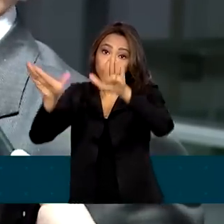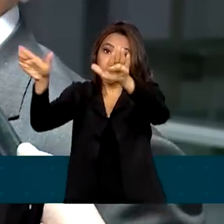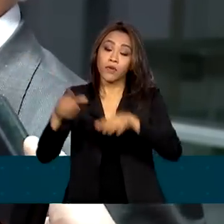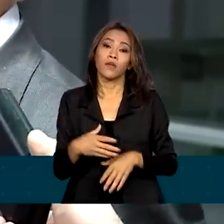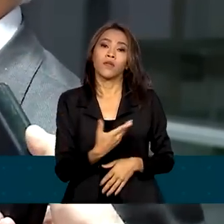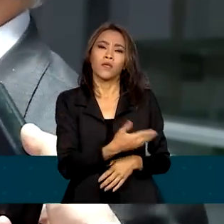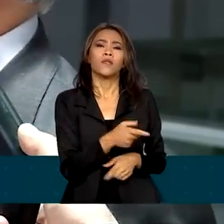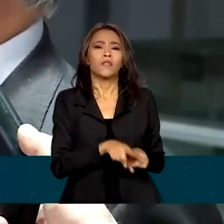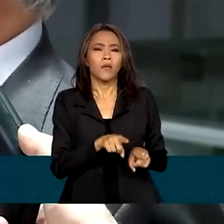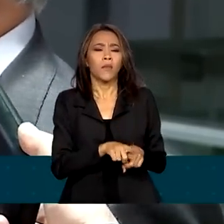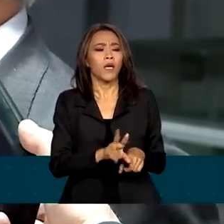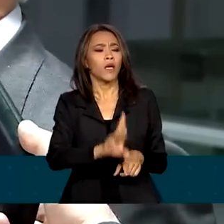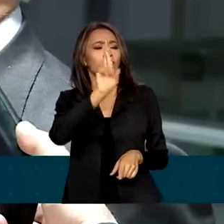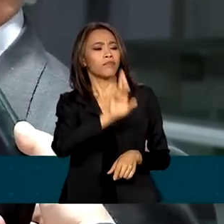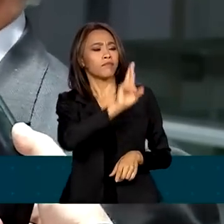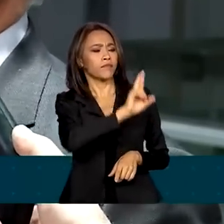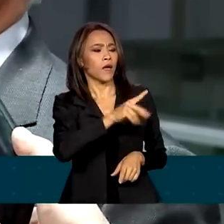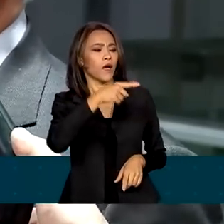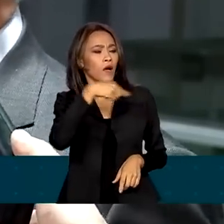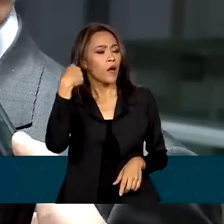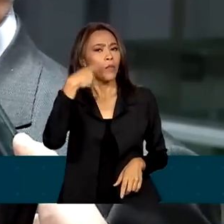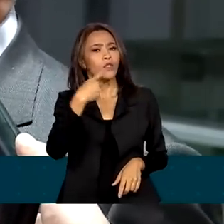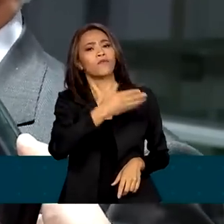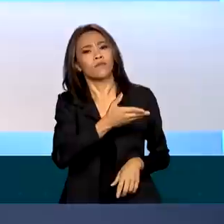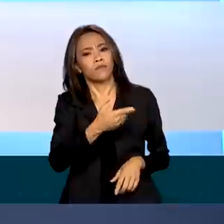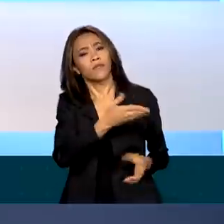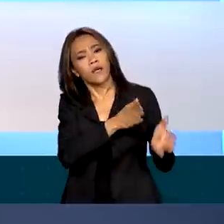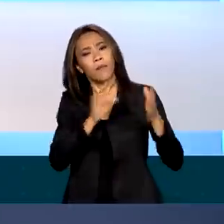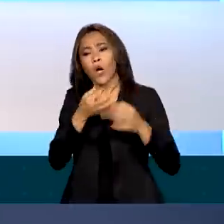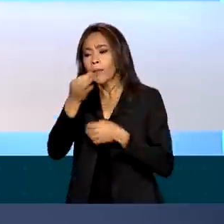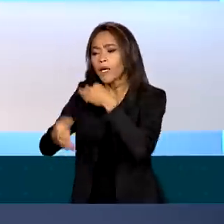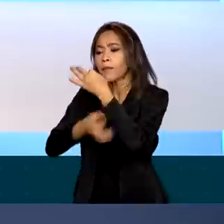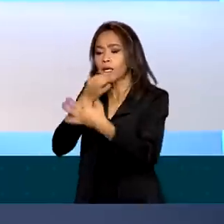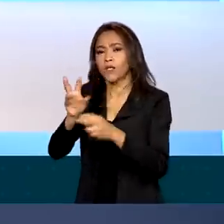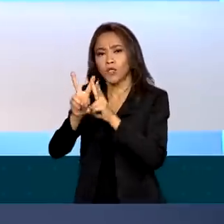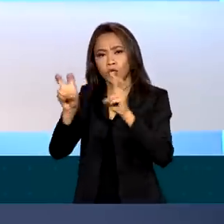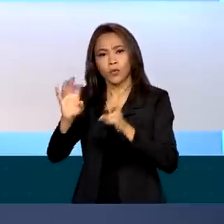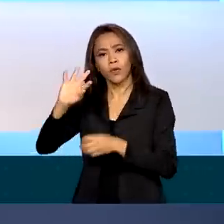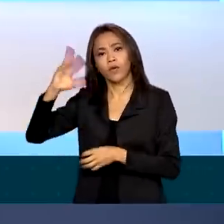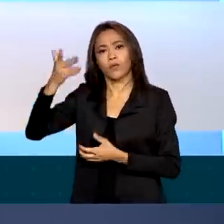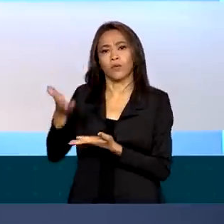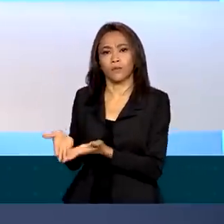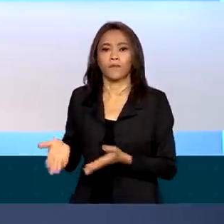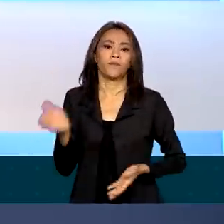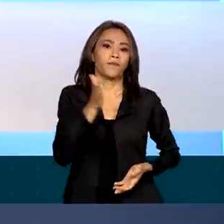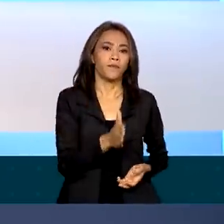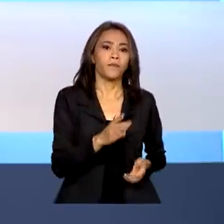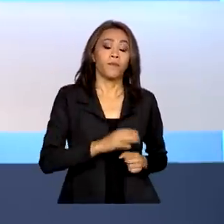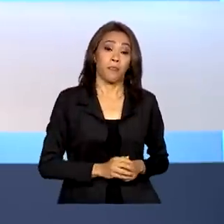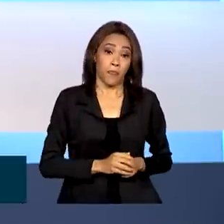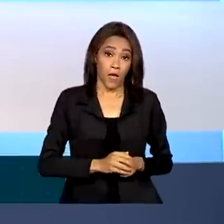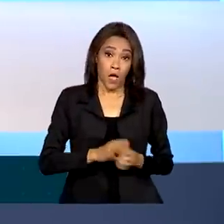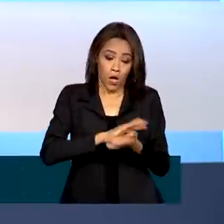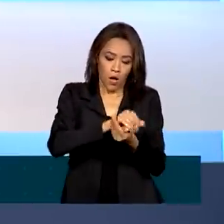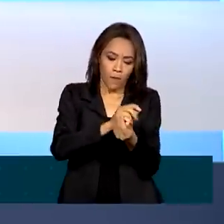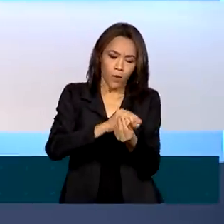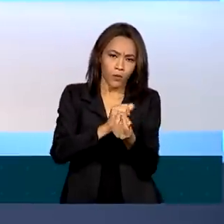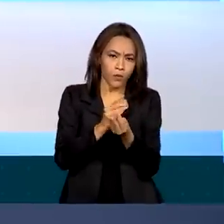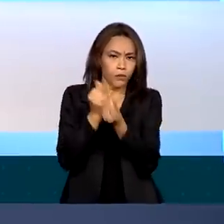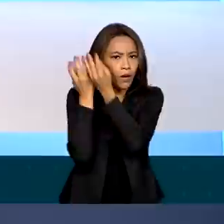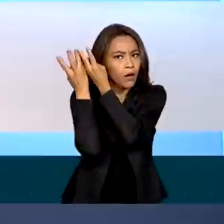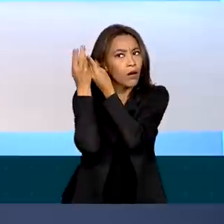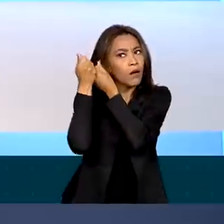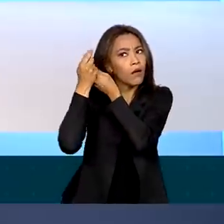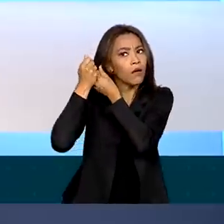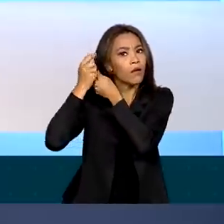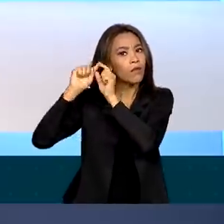para poder, cada uma, opinar sobre as soluções. Produtos para modelar tranças nos cabelos estão